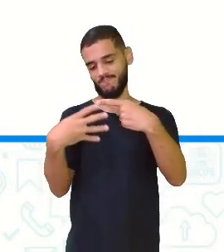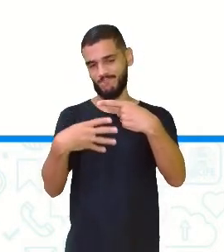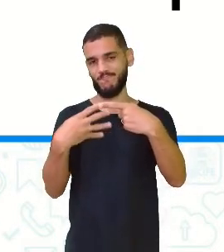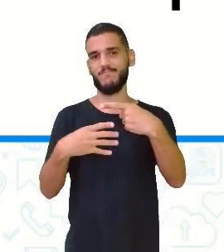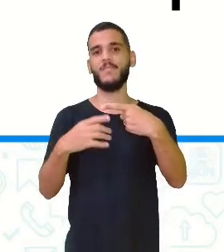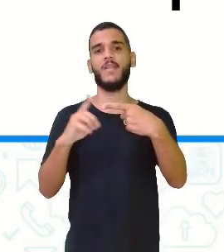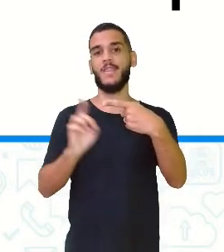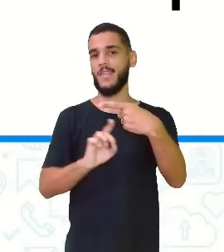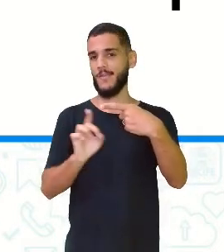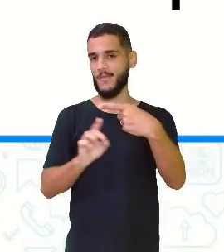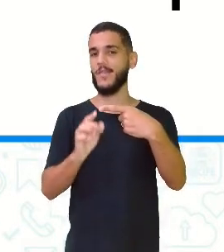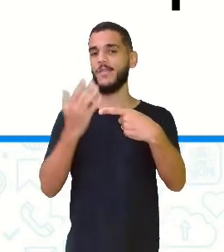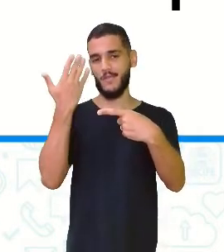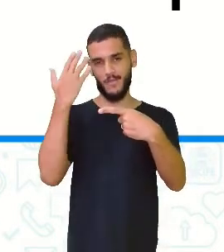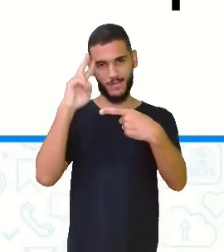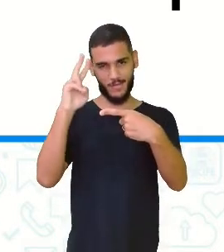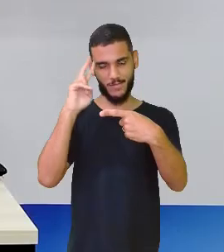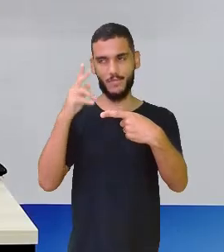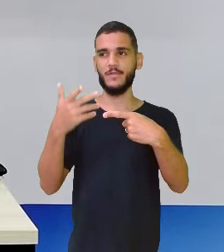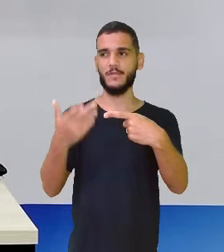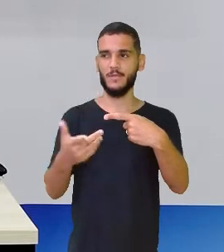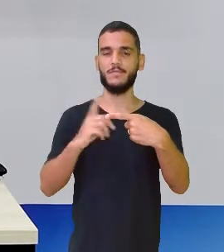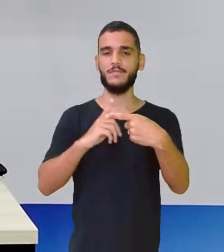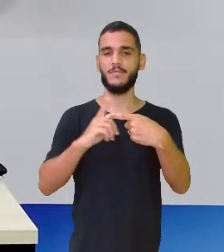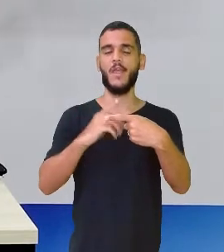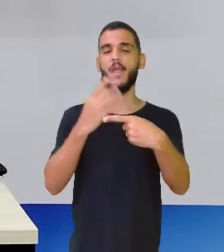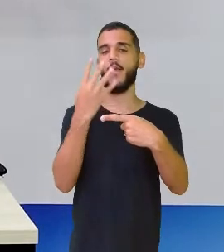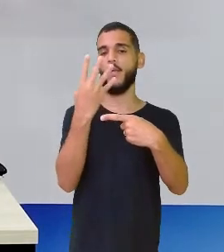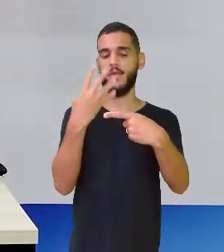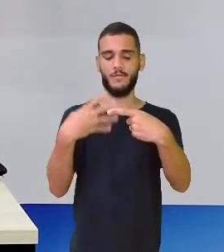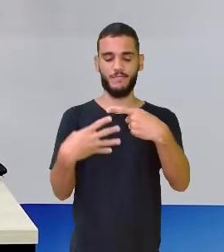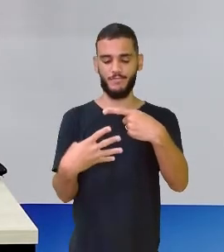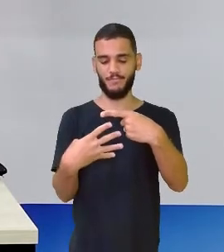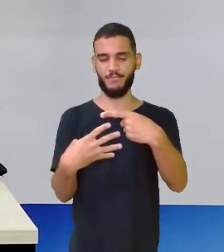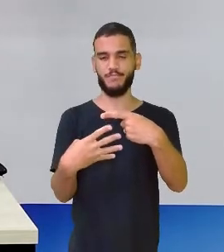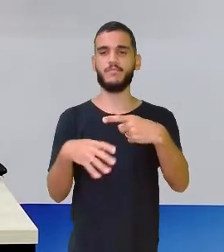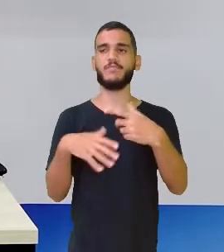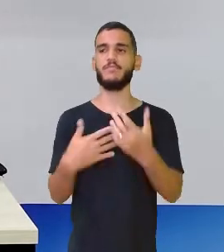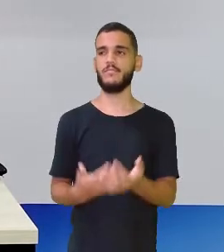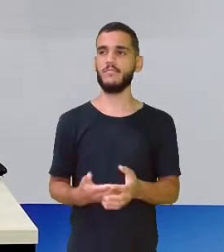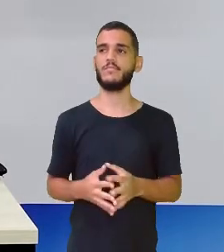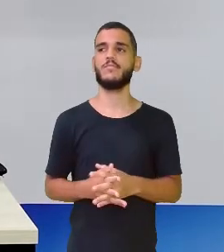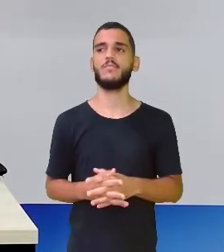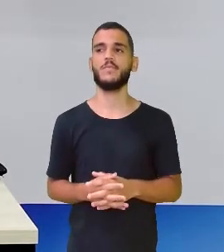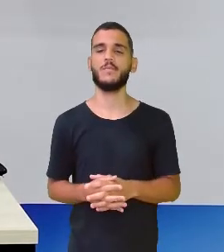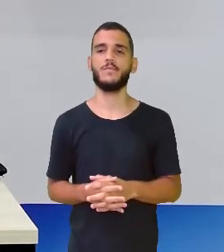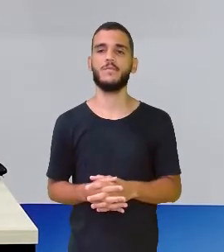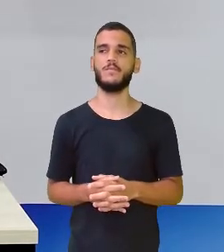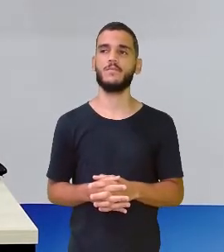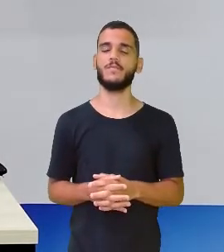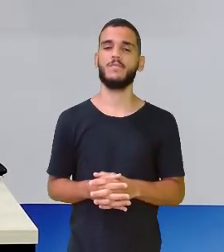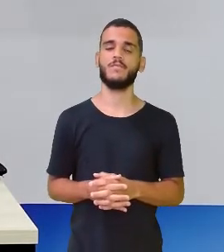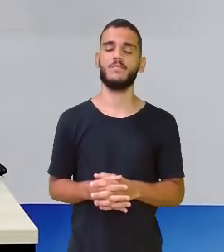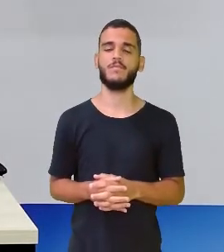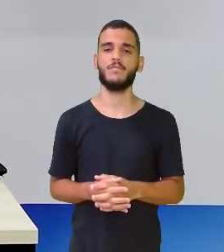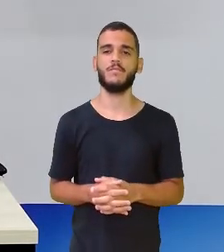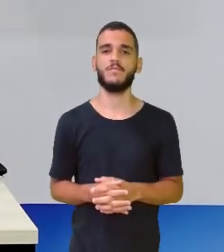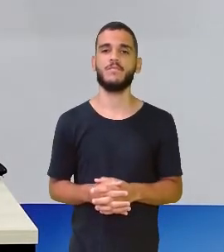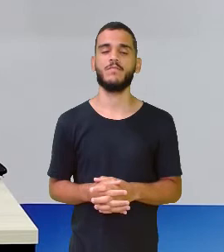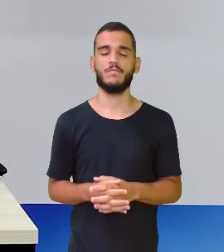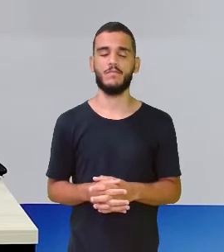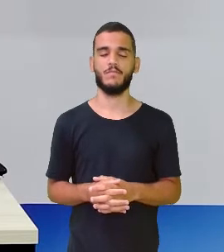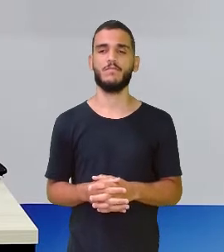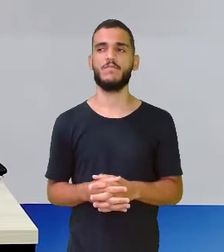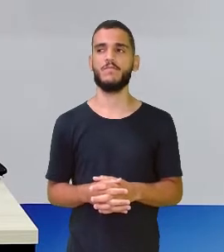partes. Ó. Uma, duas, três, quatro. Onde cada parte dessa vale? Um quarto.